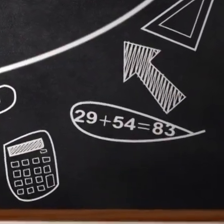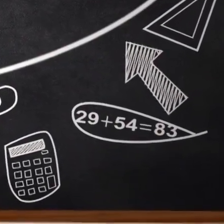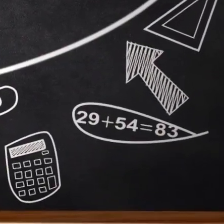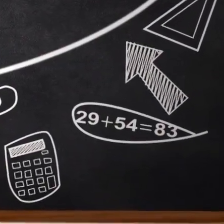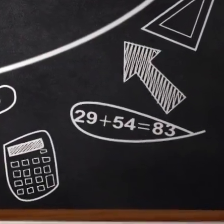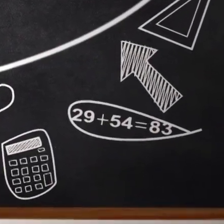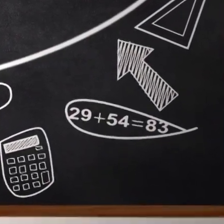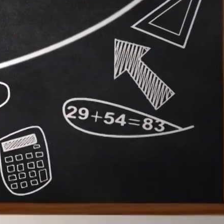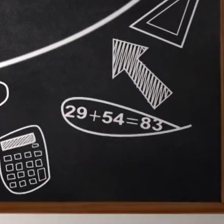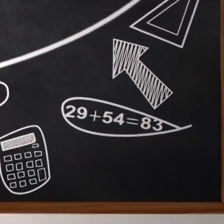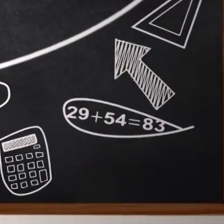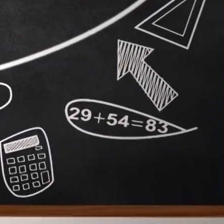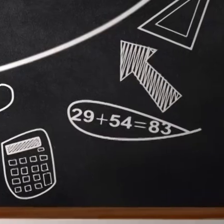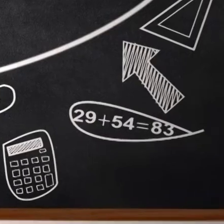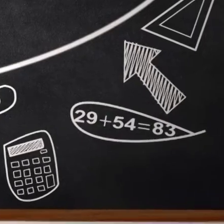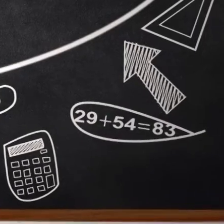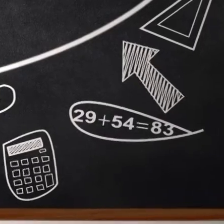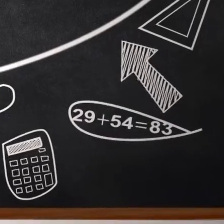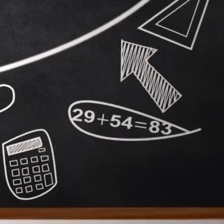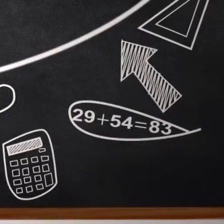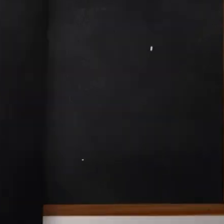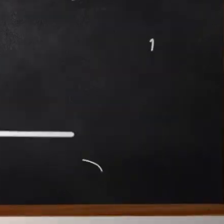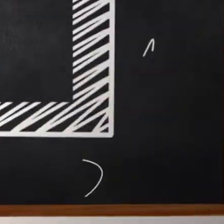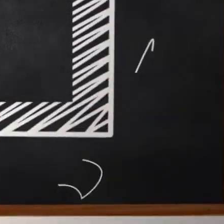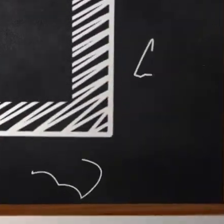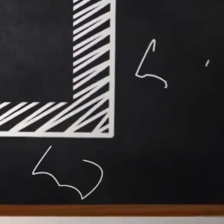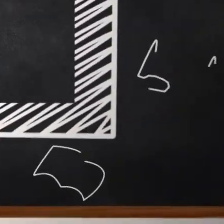E aí E aí